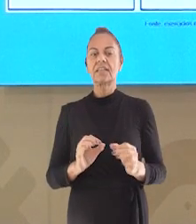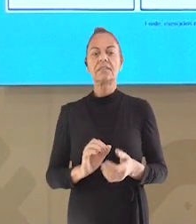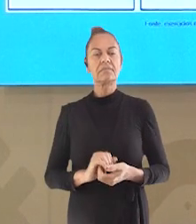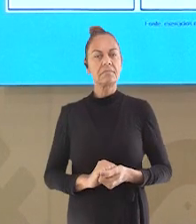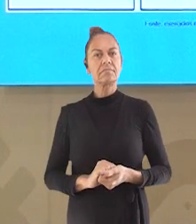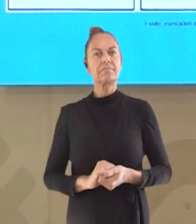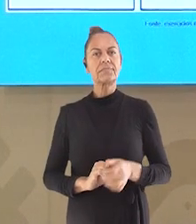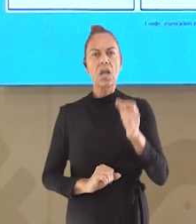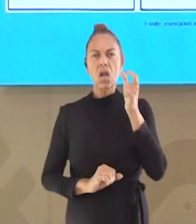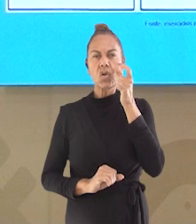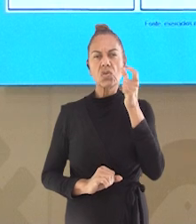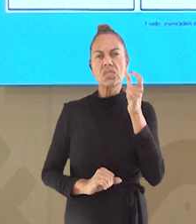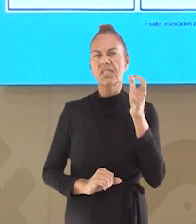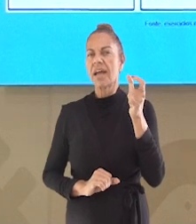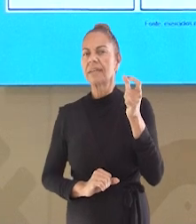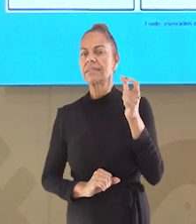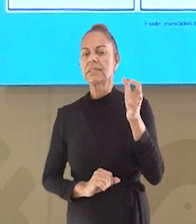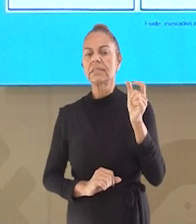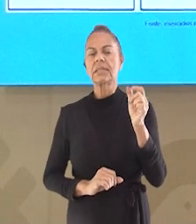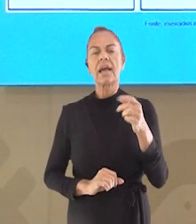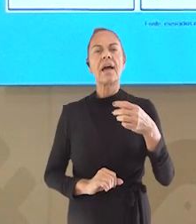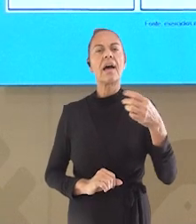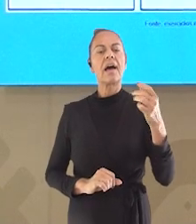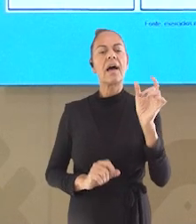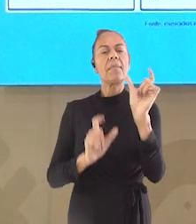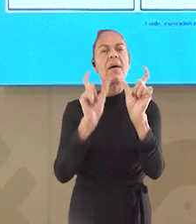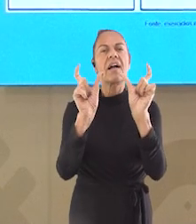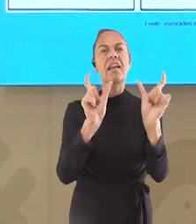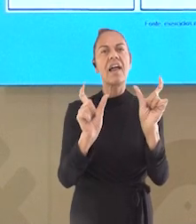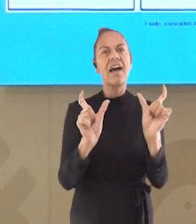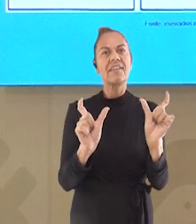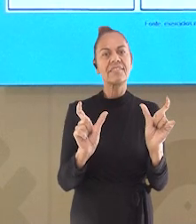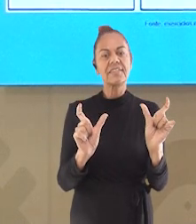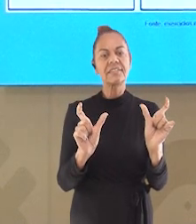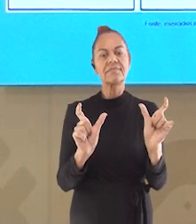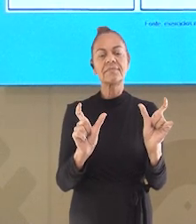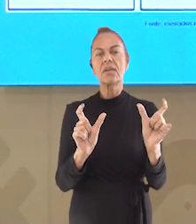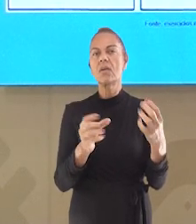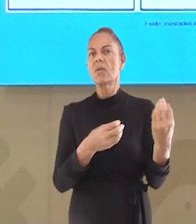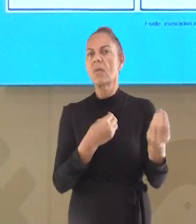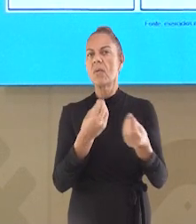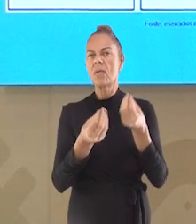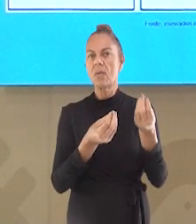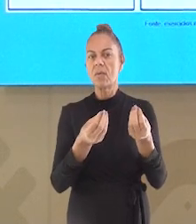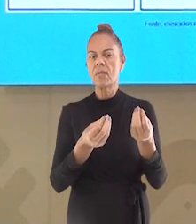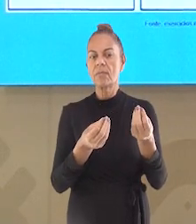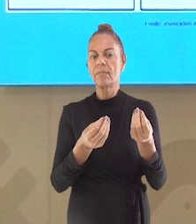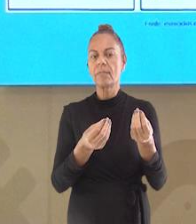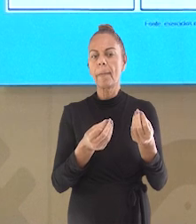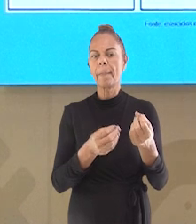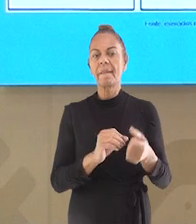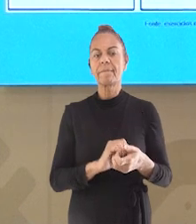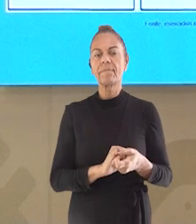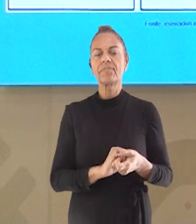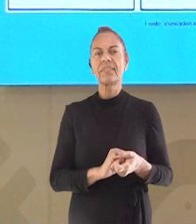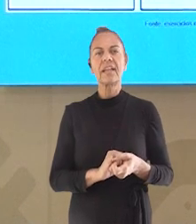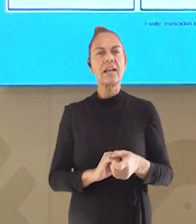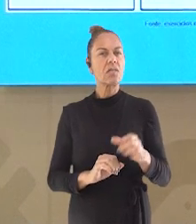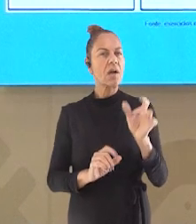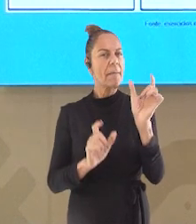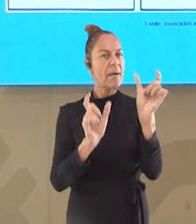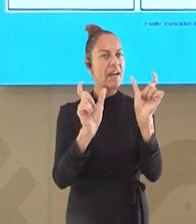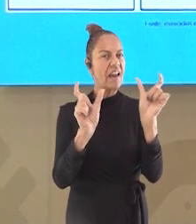palavras no quadrinho estão na segunda e na terceira pessoa do singular do primeiro quadrinho. As palavras abaixa,